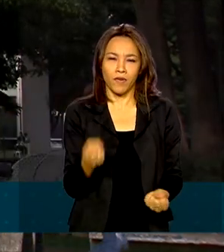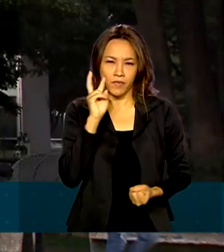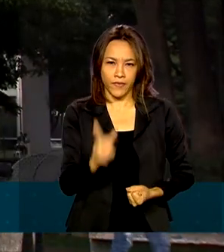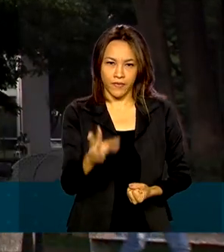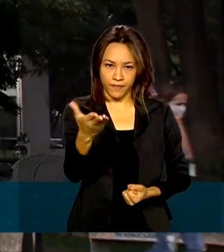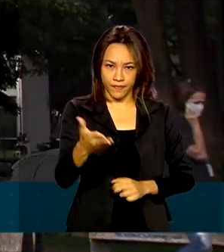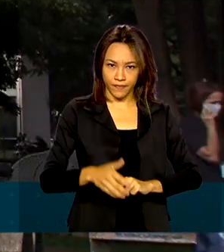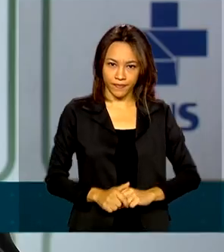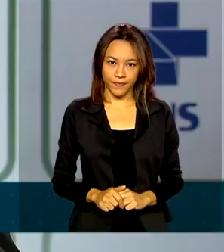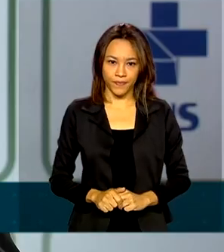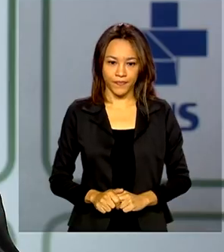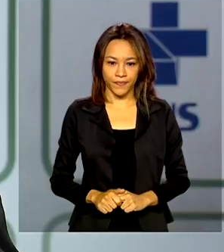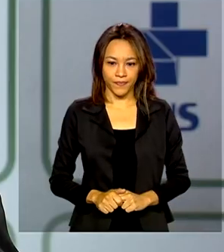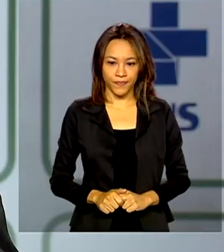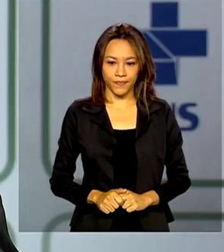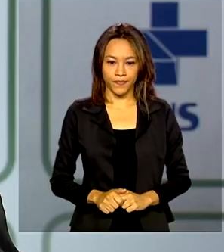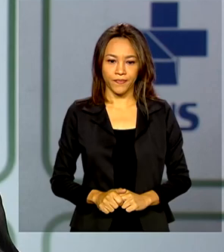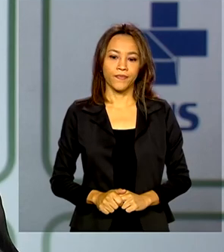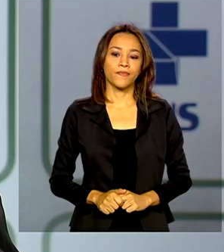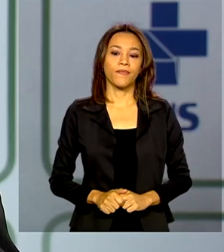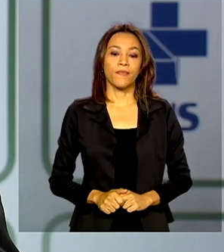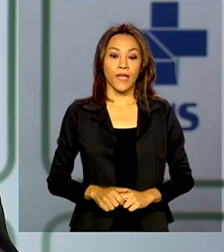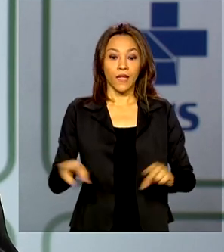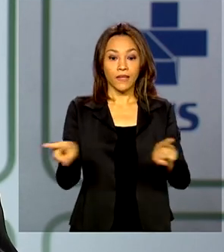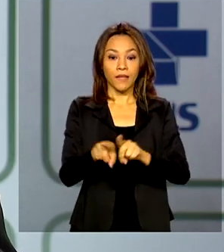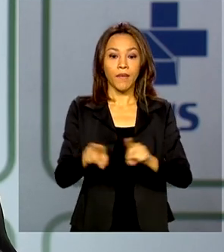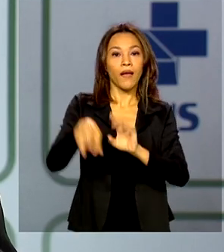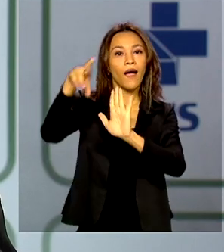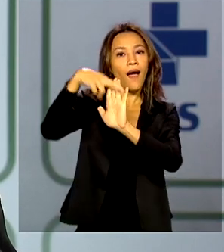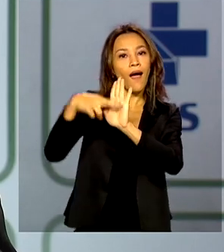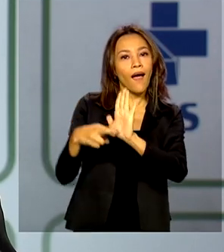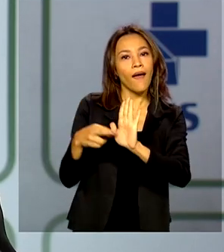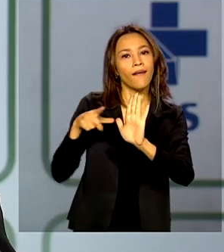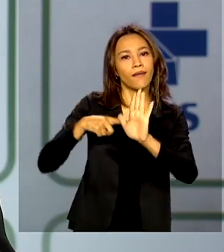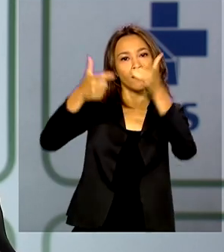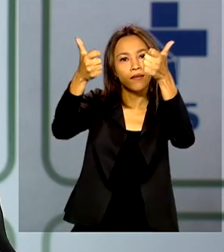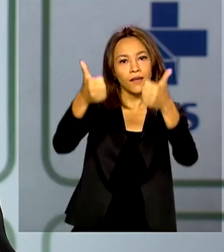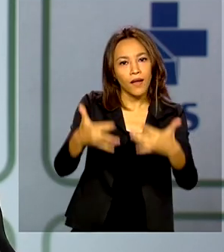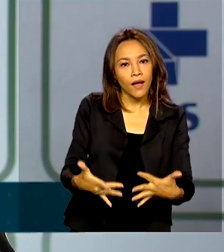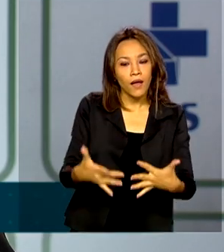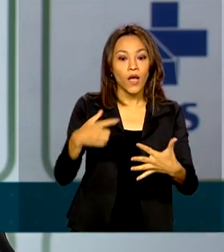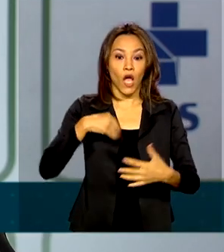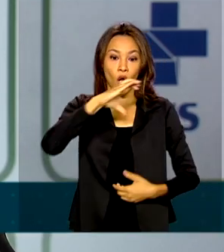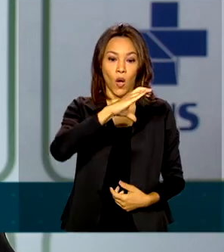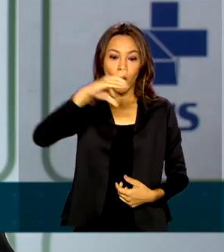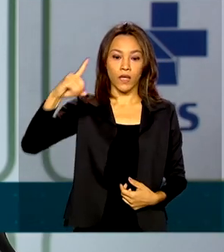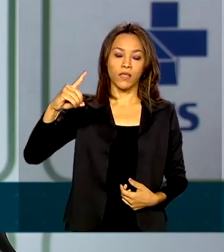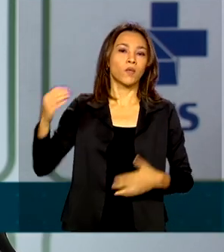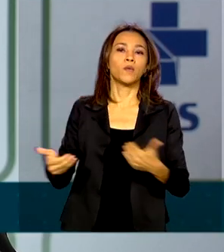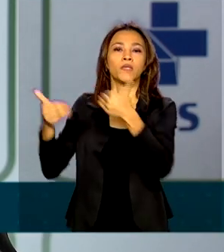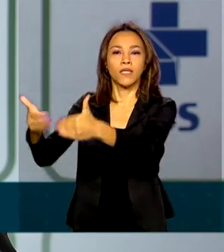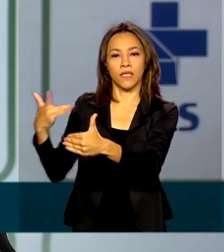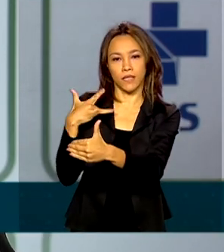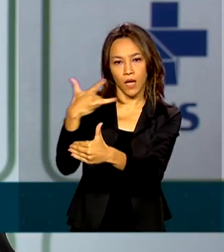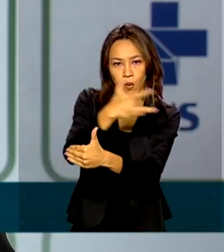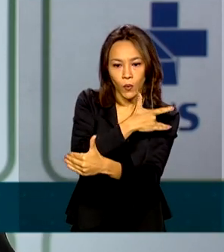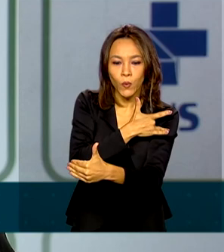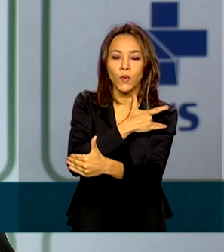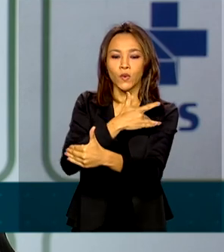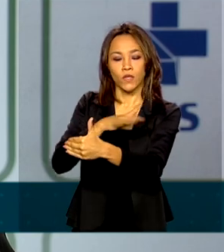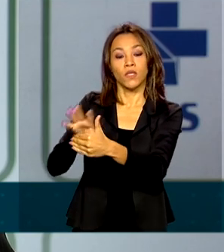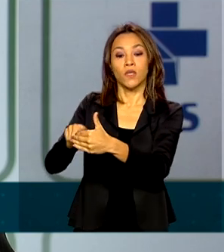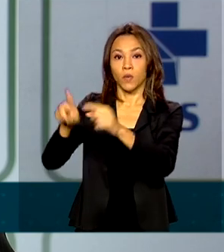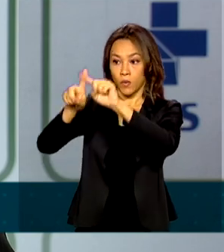A norma também prevê coordenação pelo Ministério da Saúde da execução do Plano Nacional